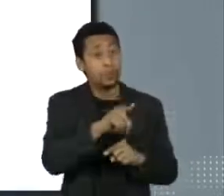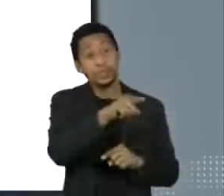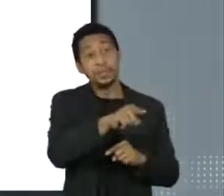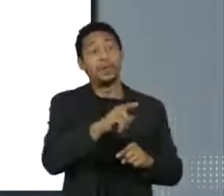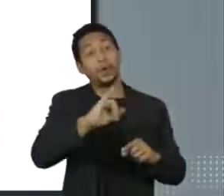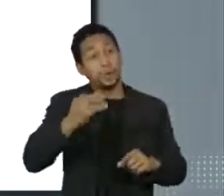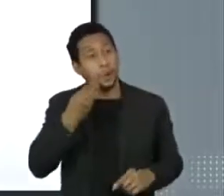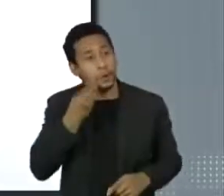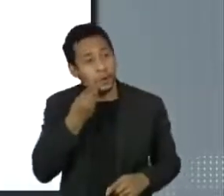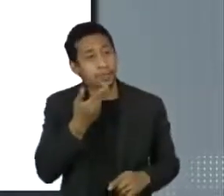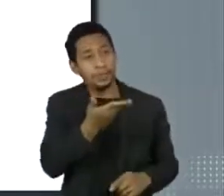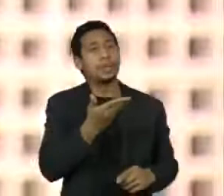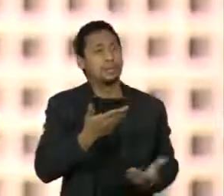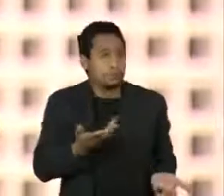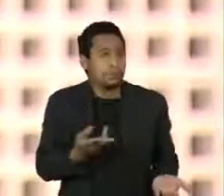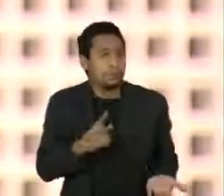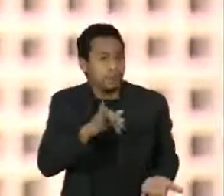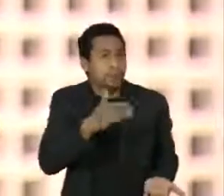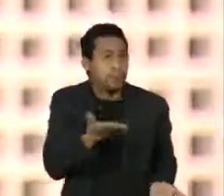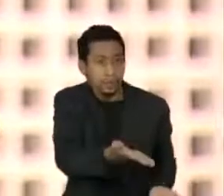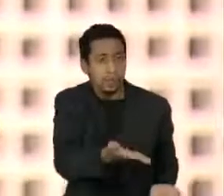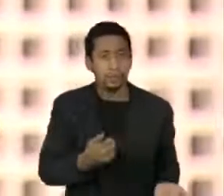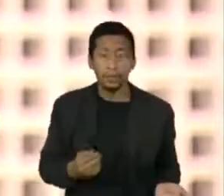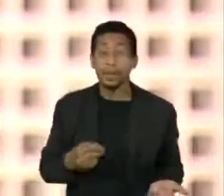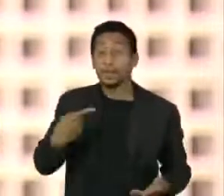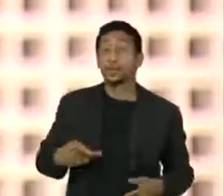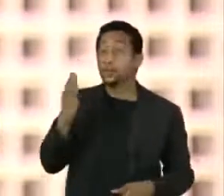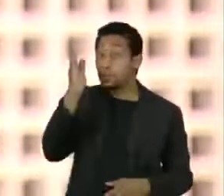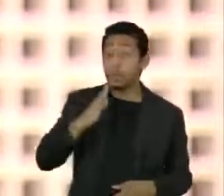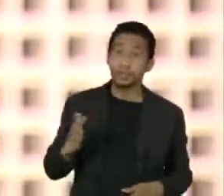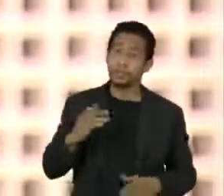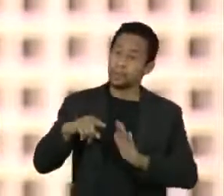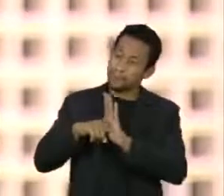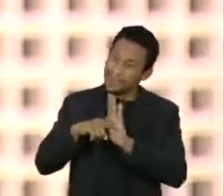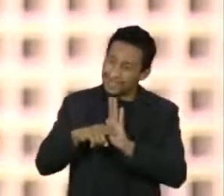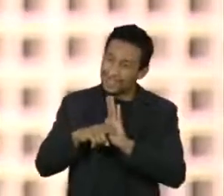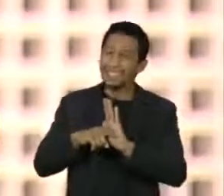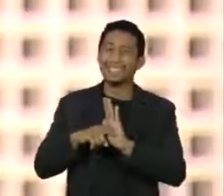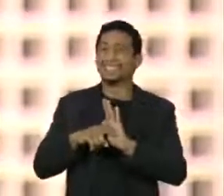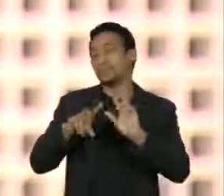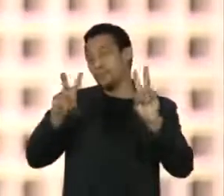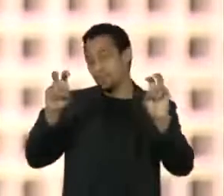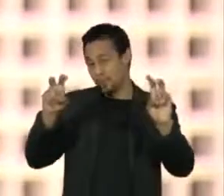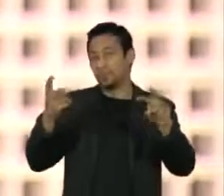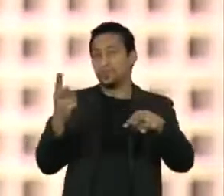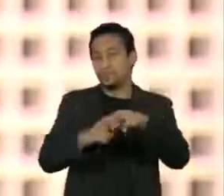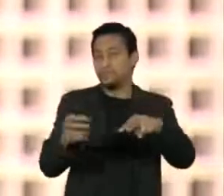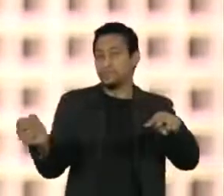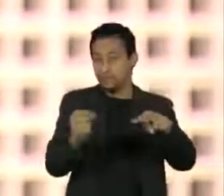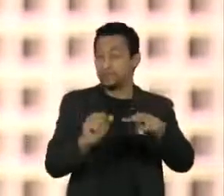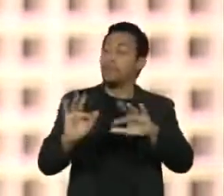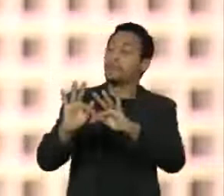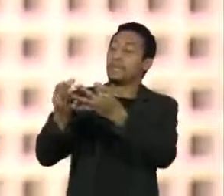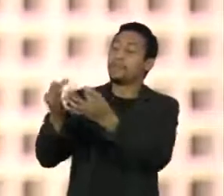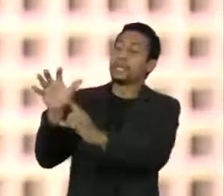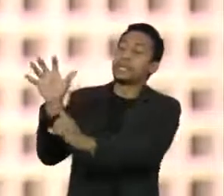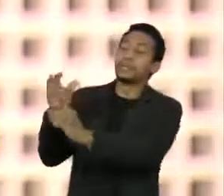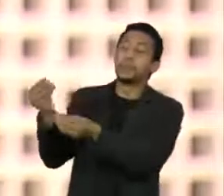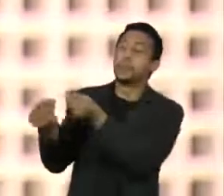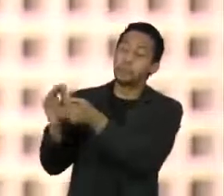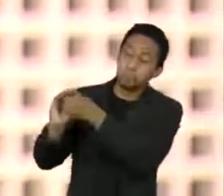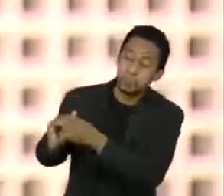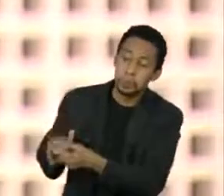tenham uma oportunidade diferente da sociedade. No Brasil, não existem pesquisas sobre o impacto do encarceramento nas famílias, nos